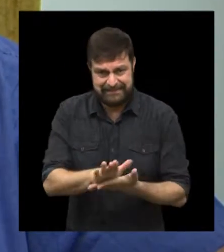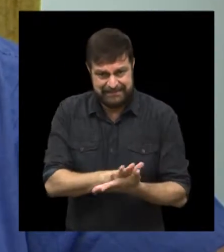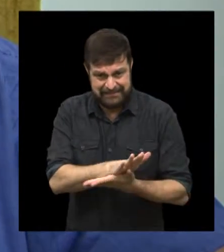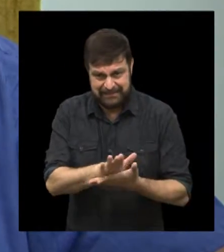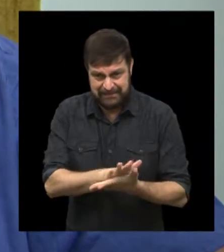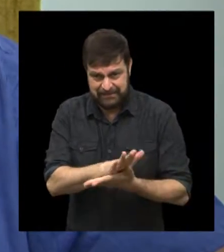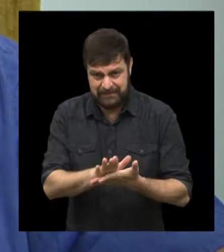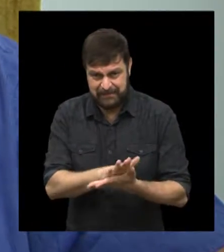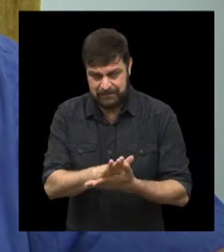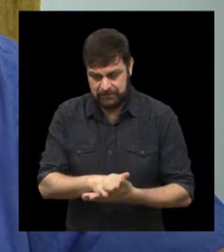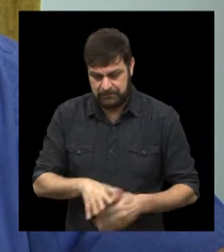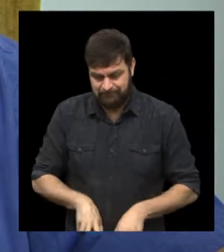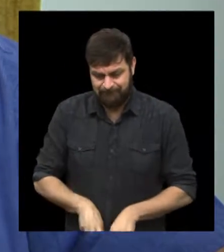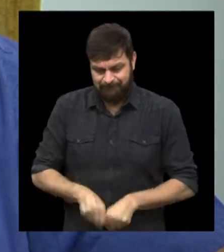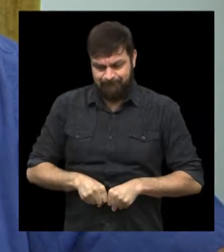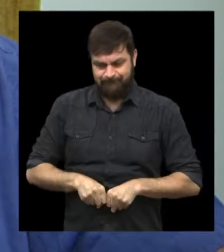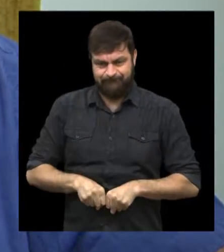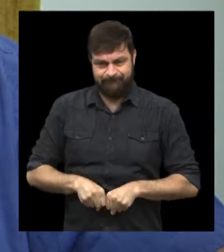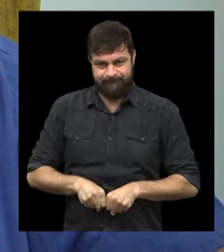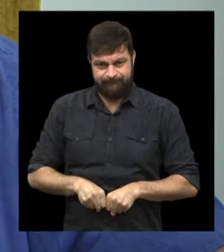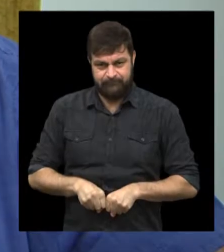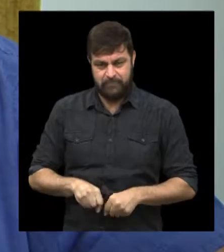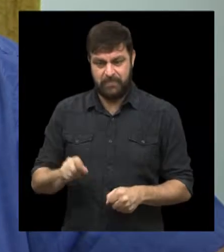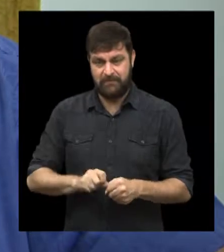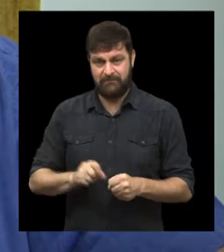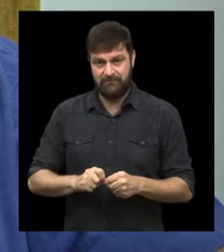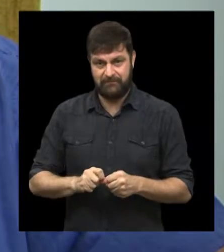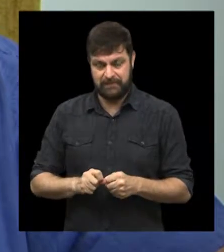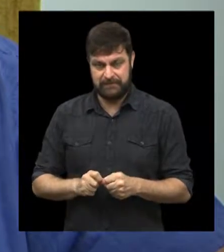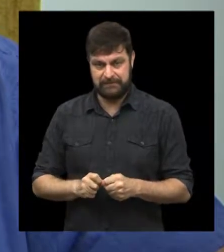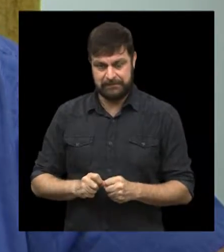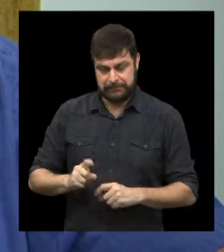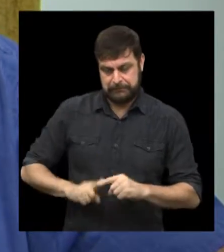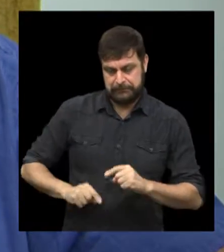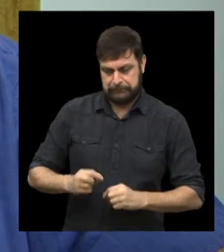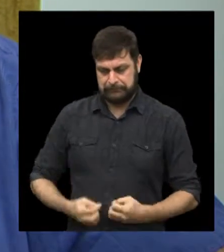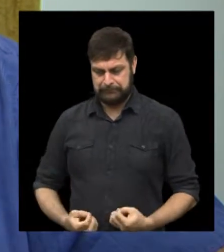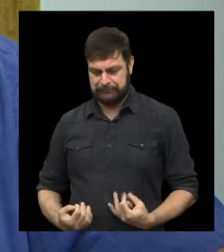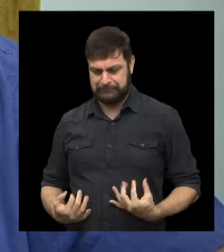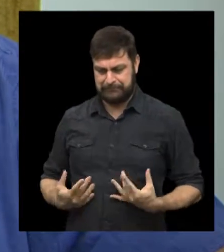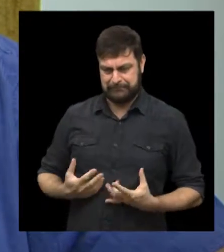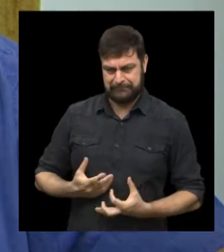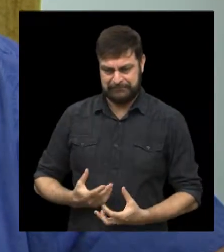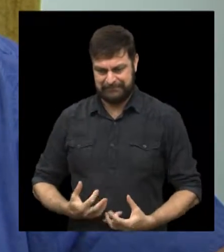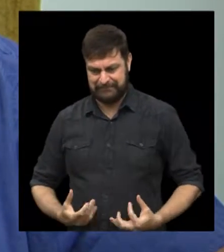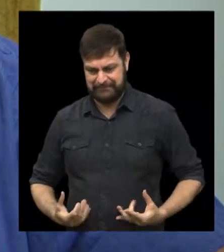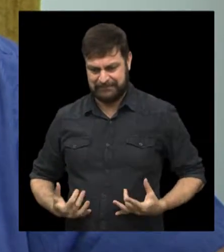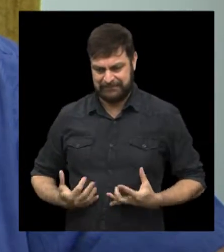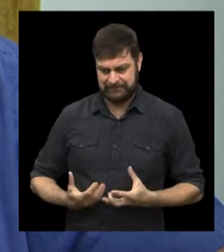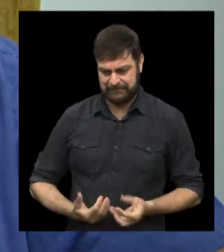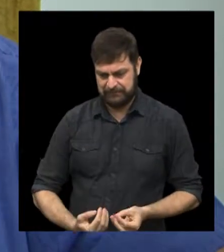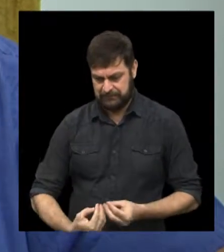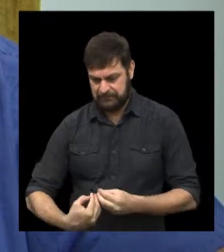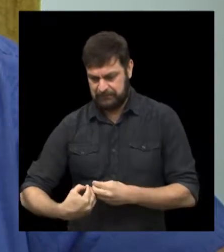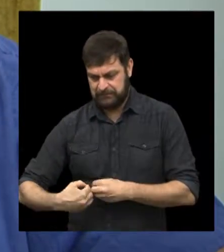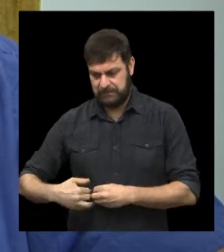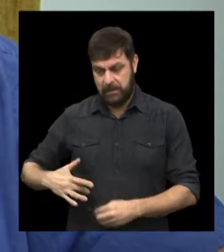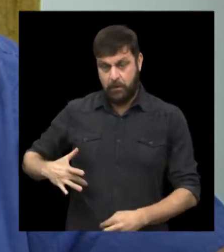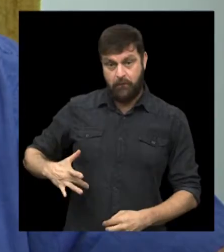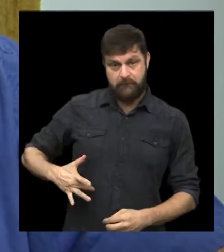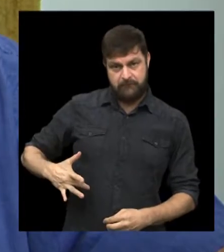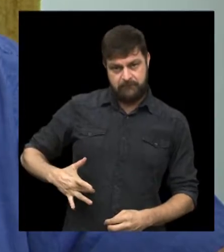como eu já vi, o intestino preso, passam a absorver toxinas. E essas toxinas passam pelo fígado